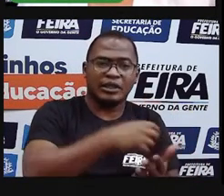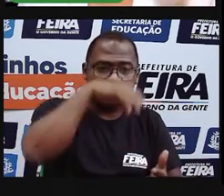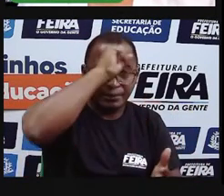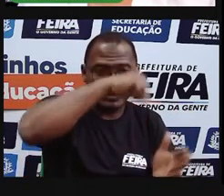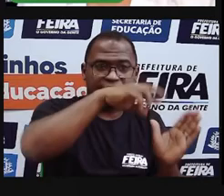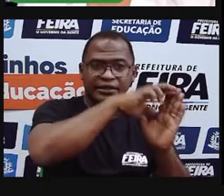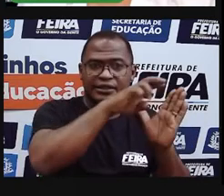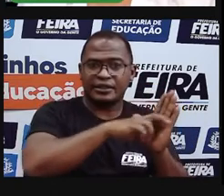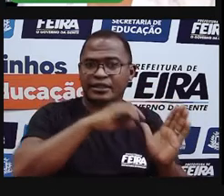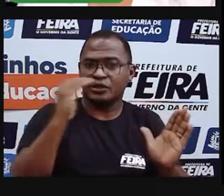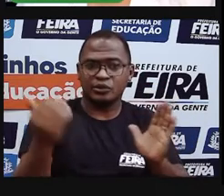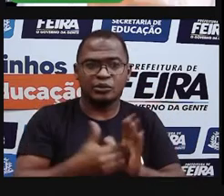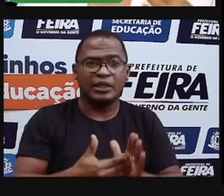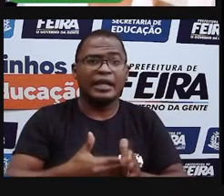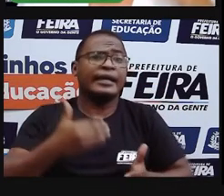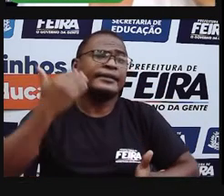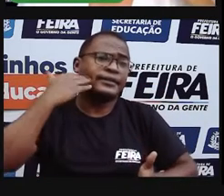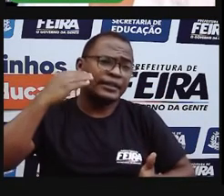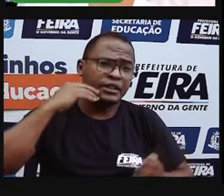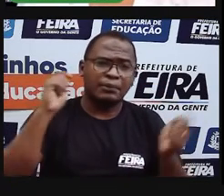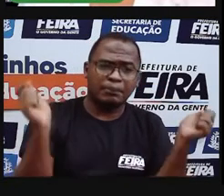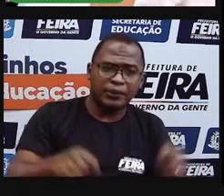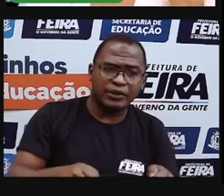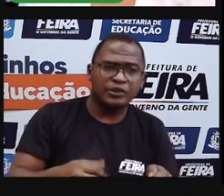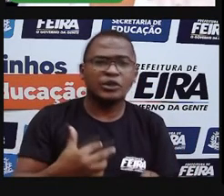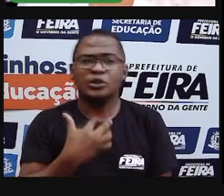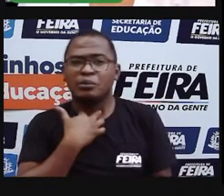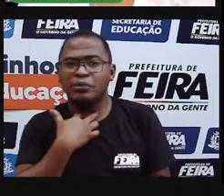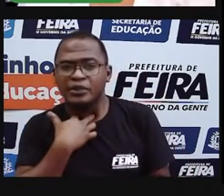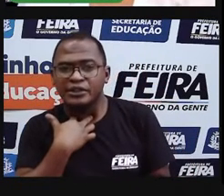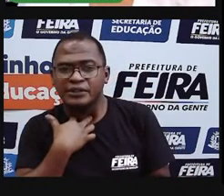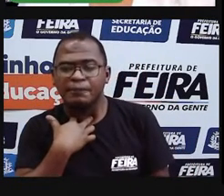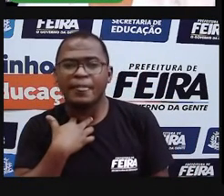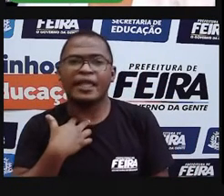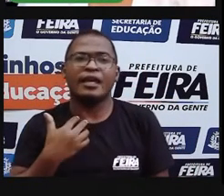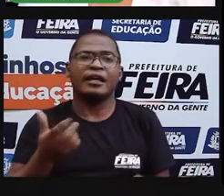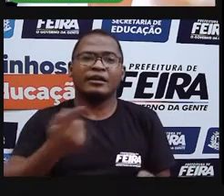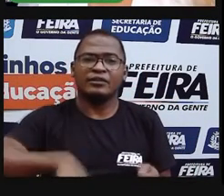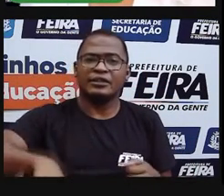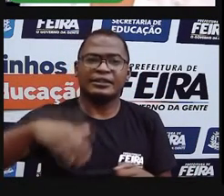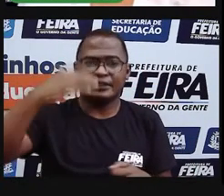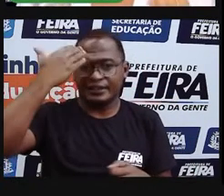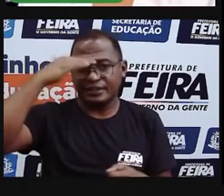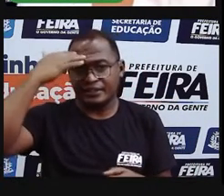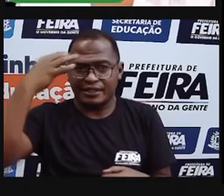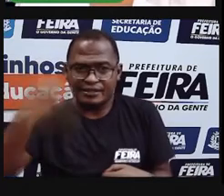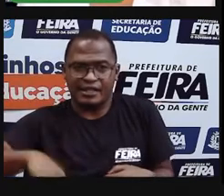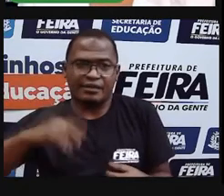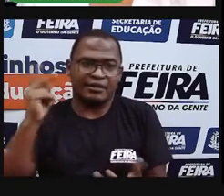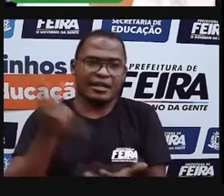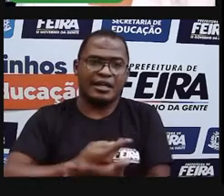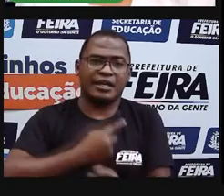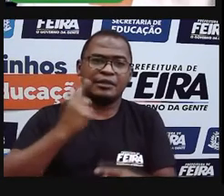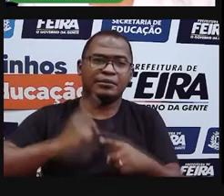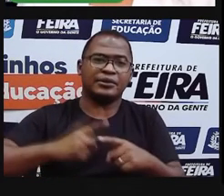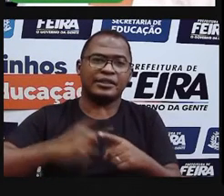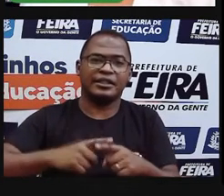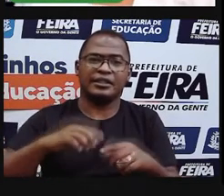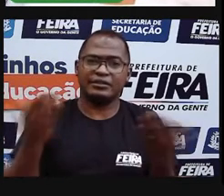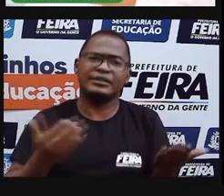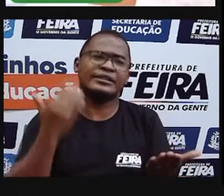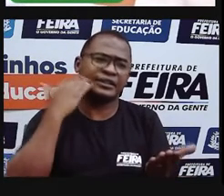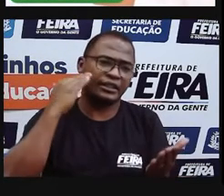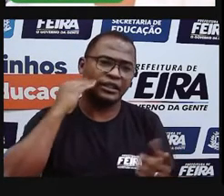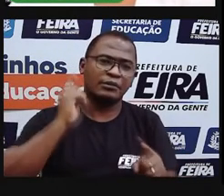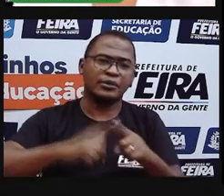fazer, aquilo que a gente não pode fazer, aquilo que a gente acredita que é o certo, aquilo que, às vezes, a gente transgride as leis, mas que tem